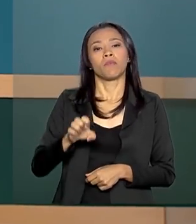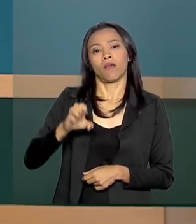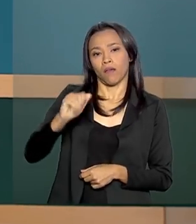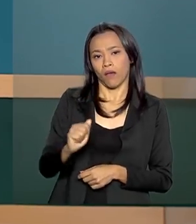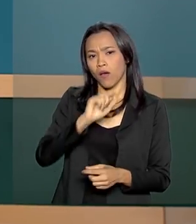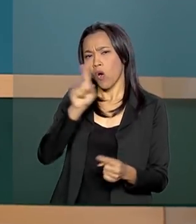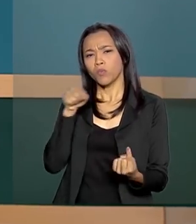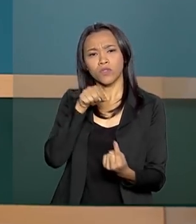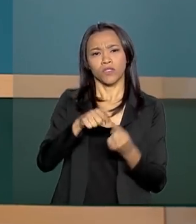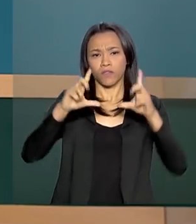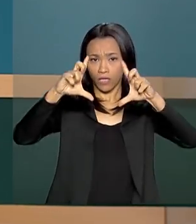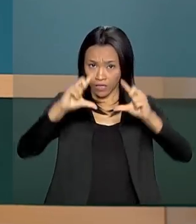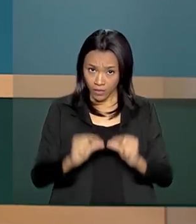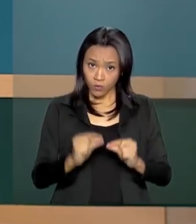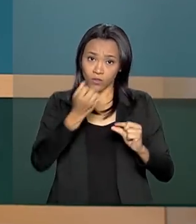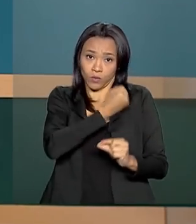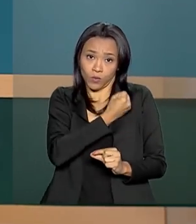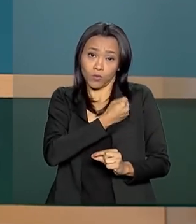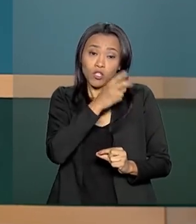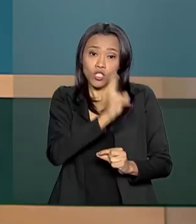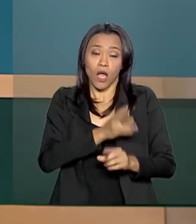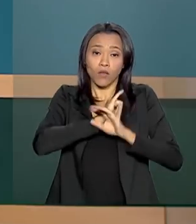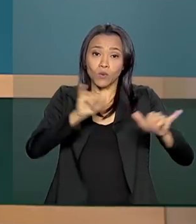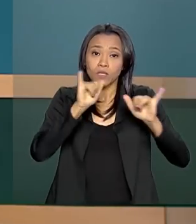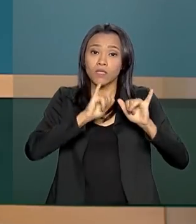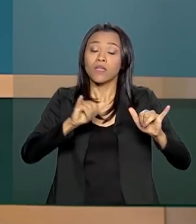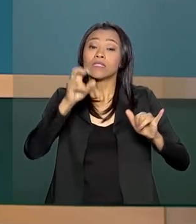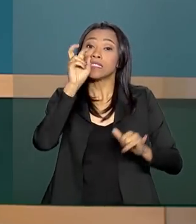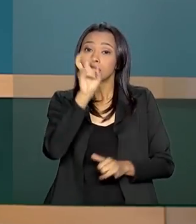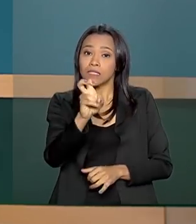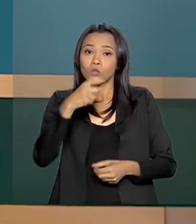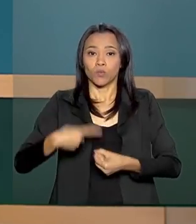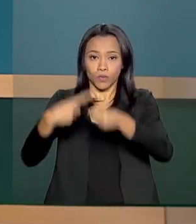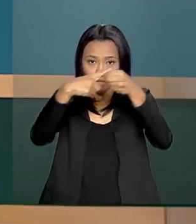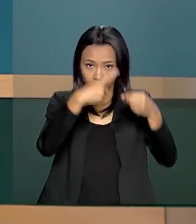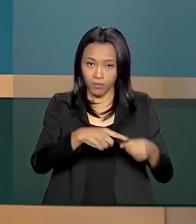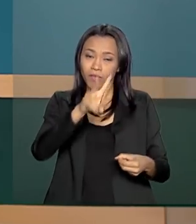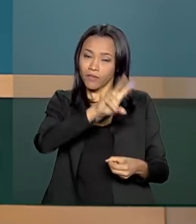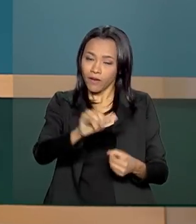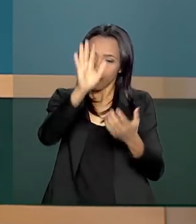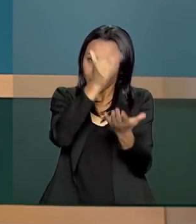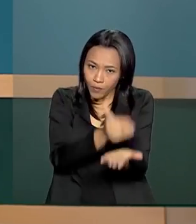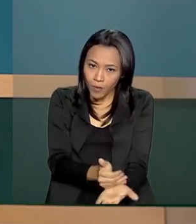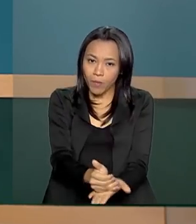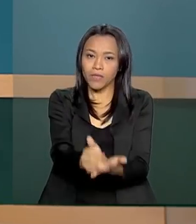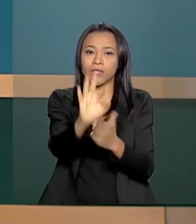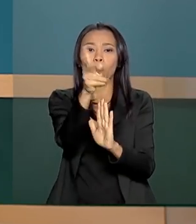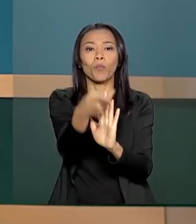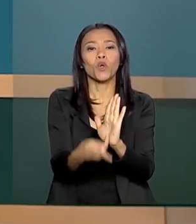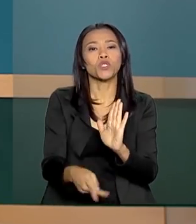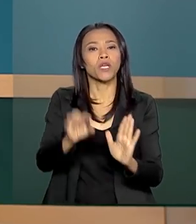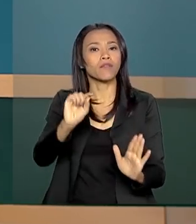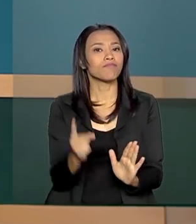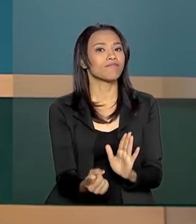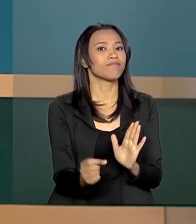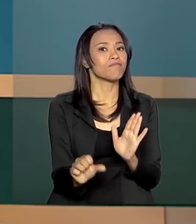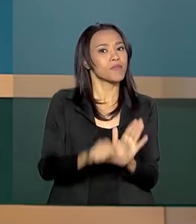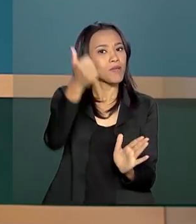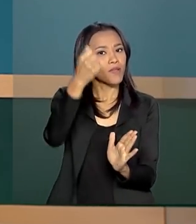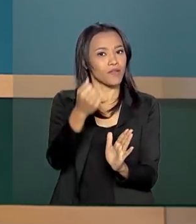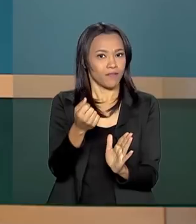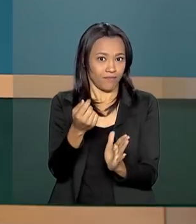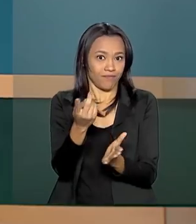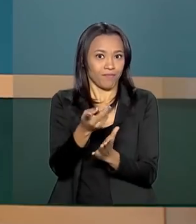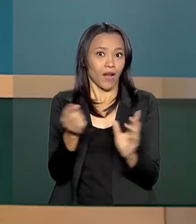reduzir esses números, foram anunciados cinco municípios que vão ser contemplados com as primeiras medidas do Projeto Piloto de Enfrentamento à